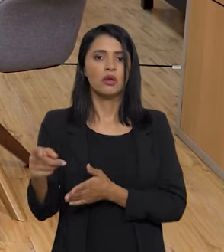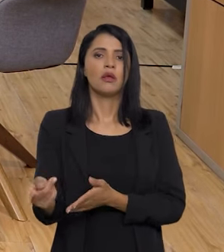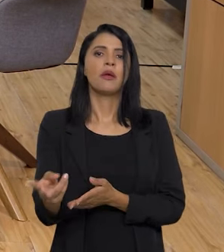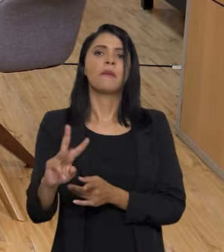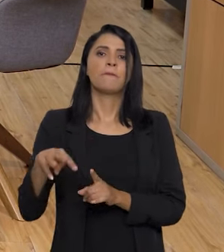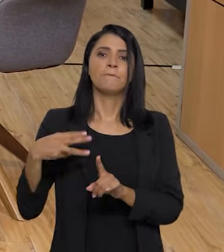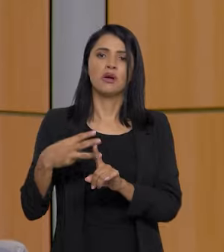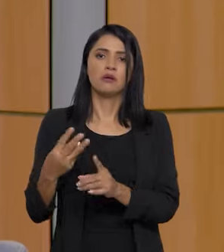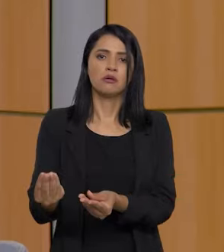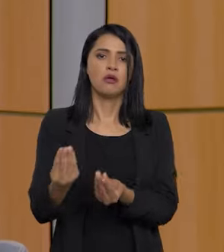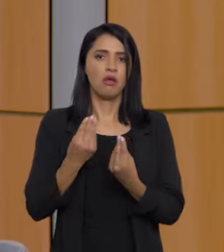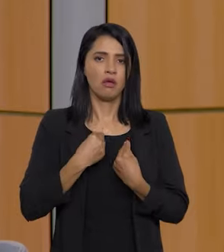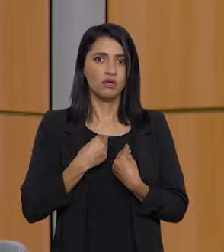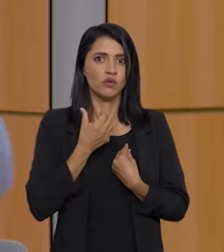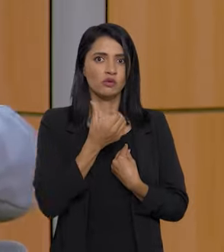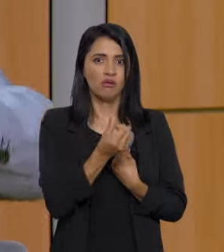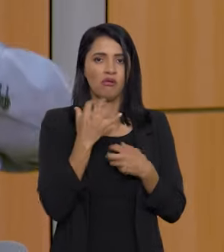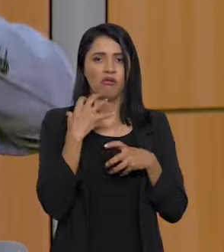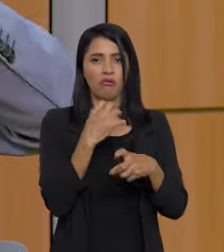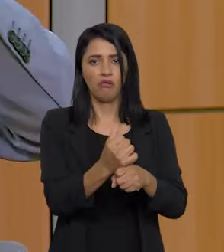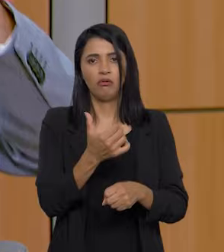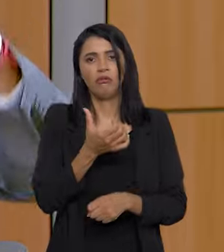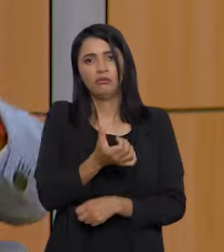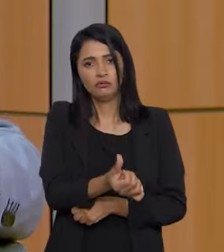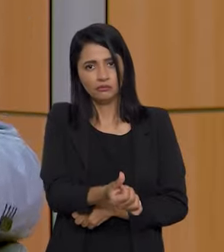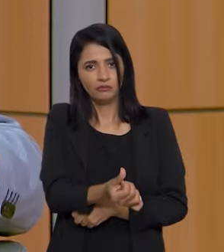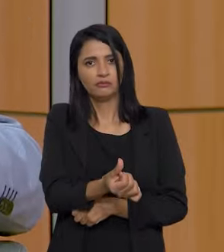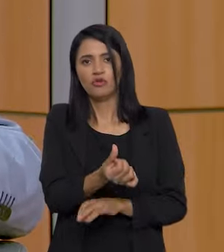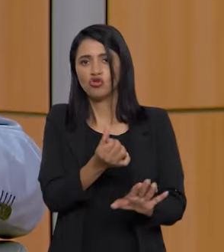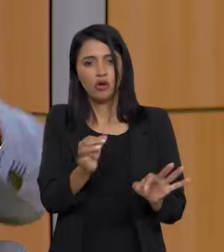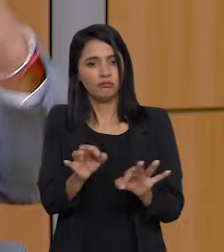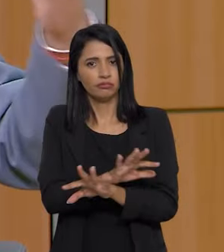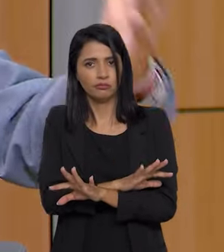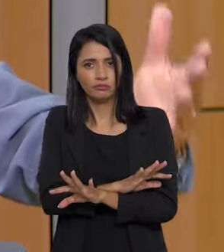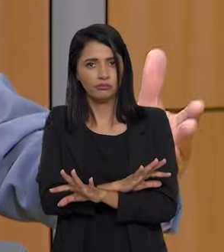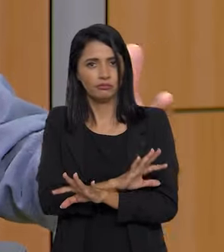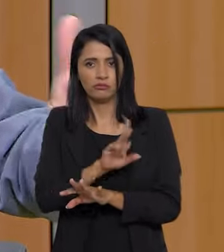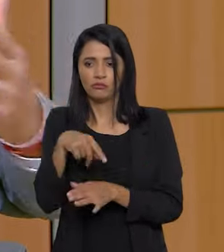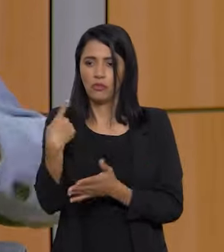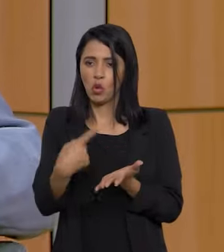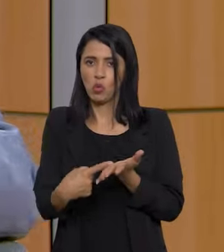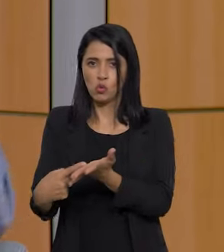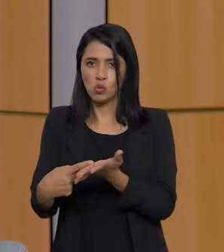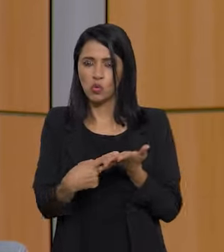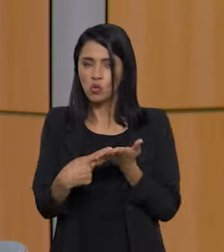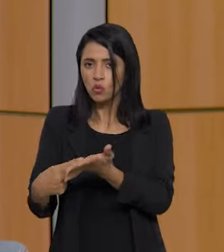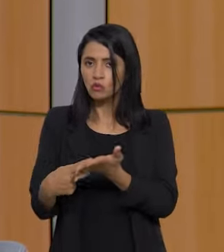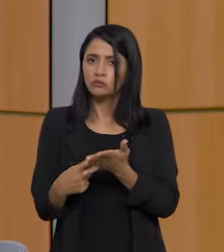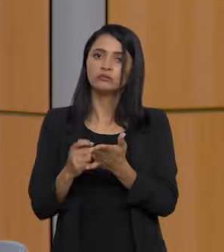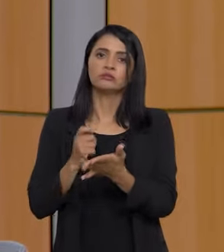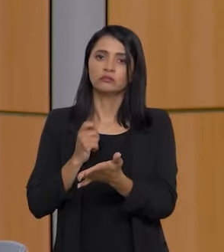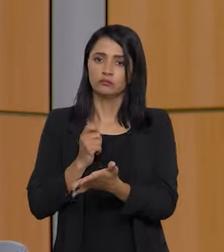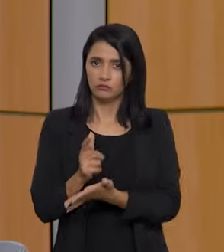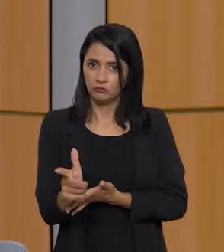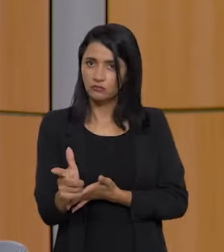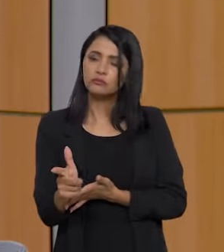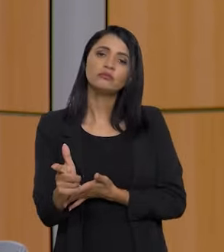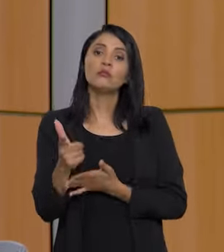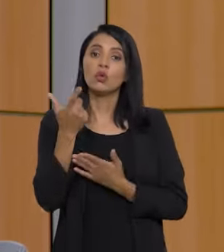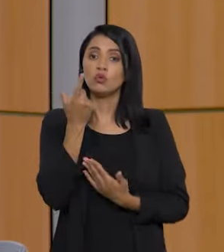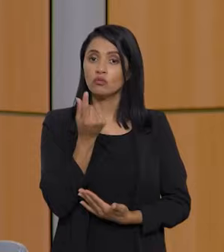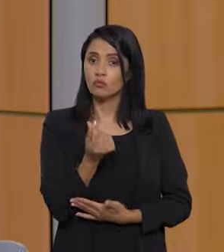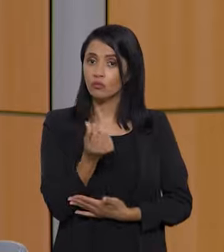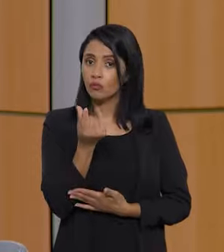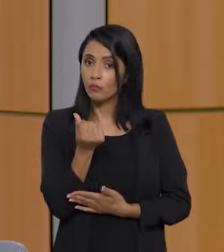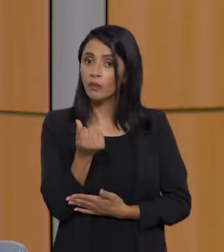dando mais três áreas. Com isso, a gente já resolve seis áreas. Com um acordo com eles é que a gente compra e o